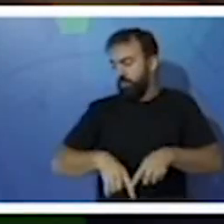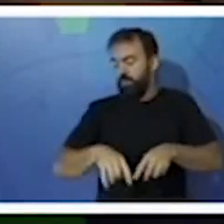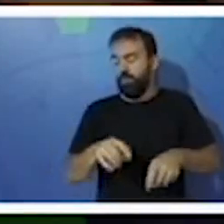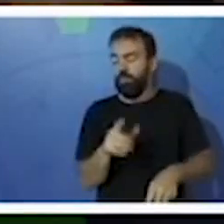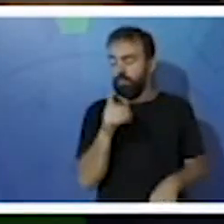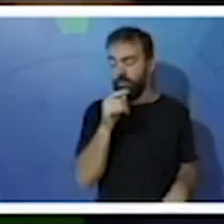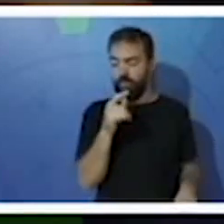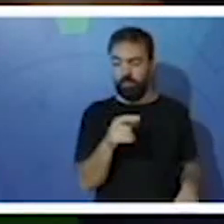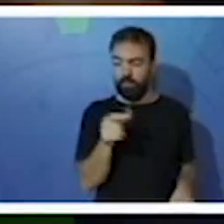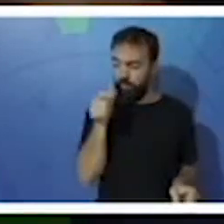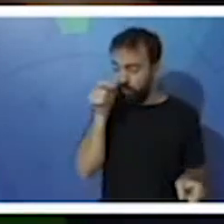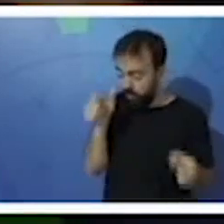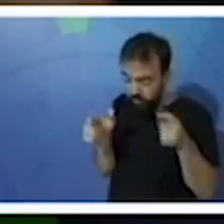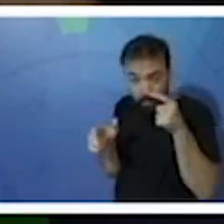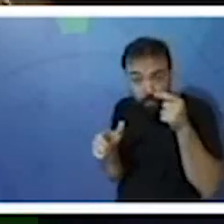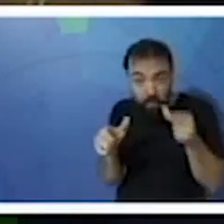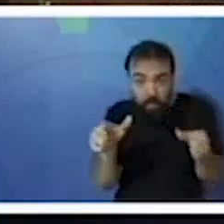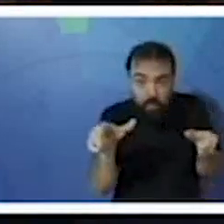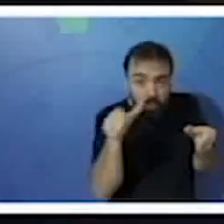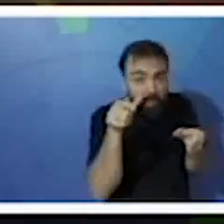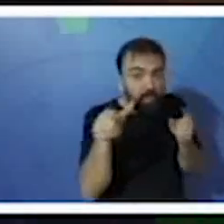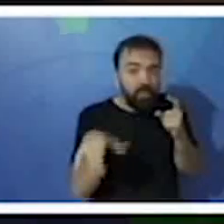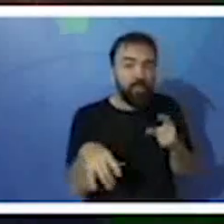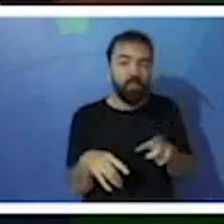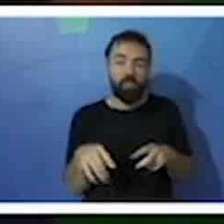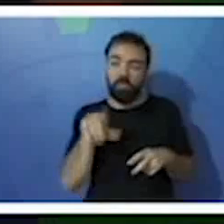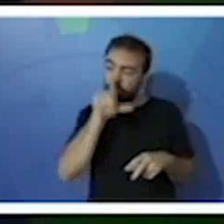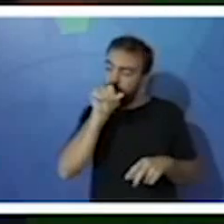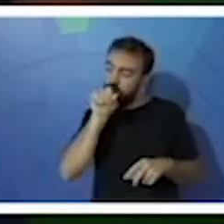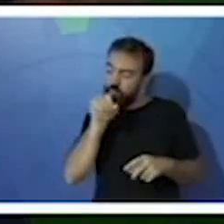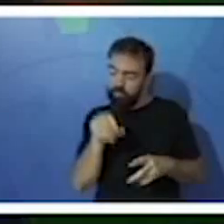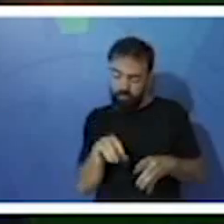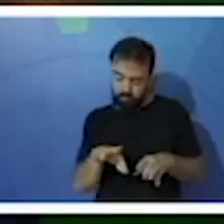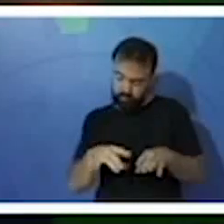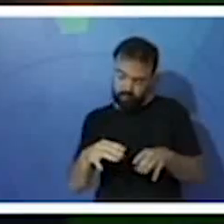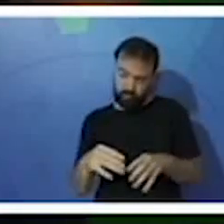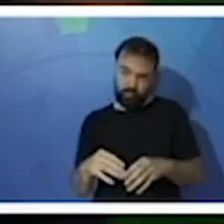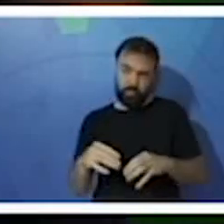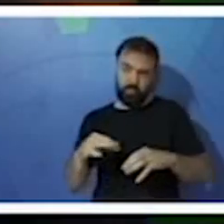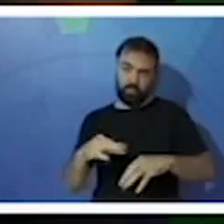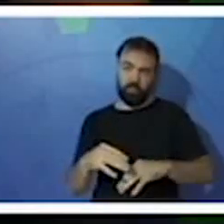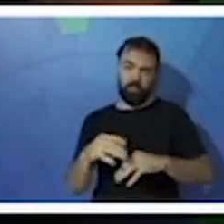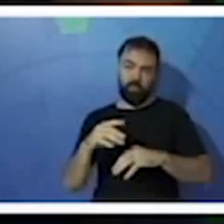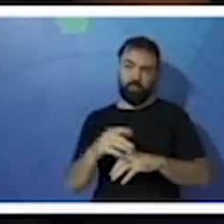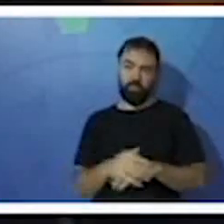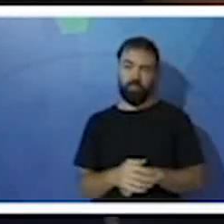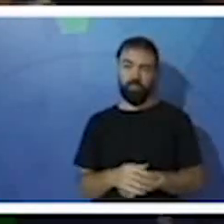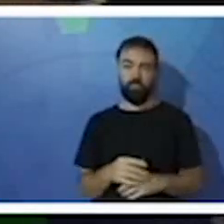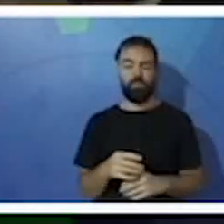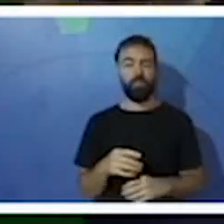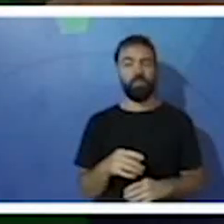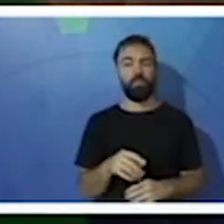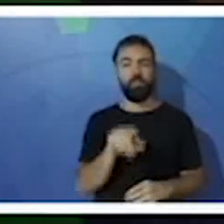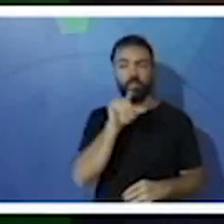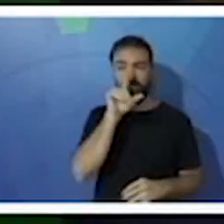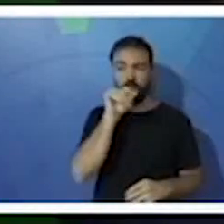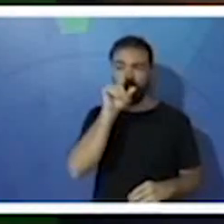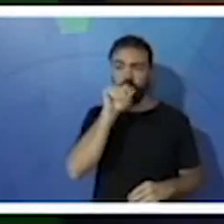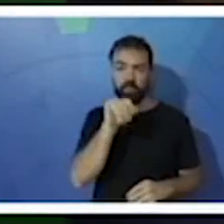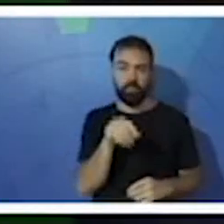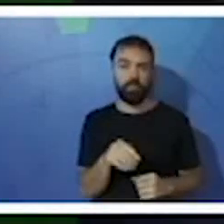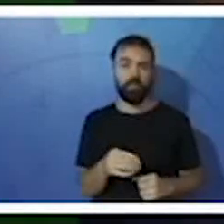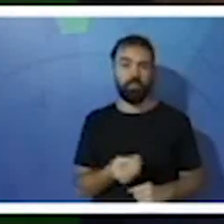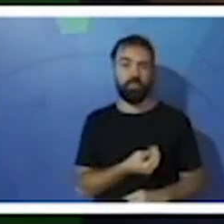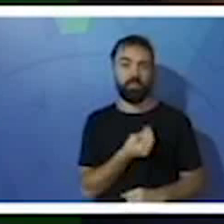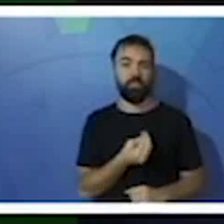observaram algumas espécies de aves aquáticas. Ou seja, aves que passam a maior